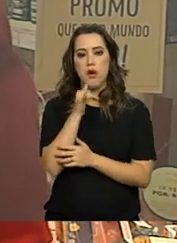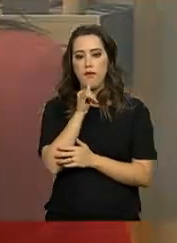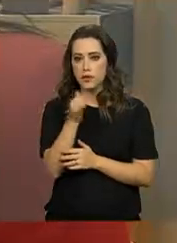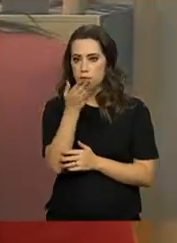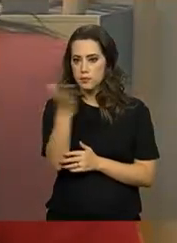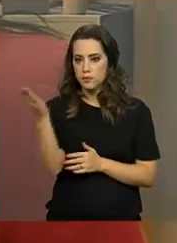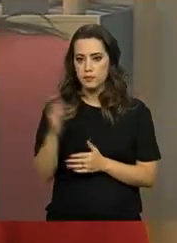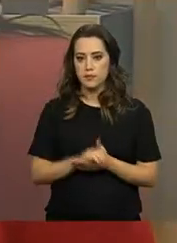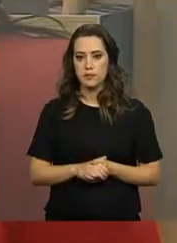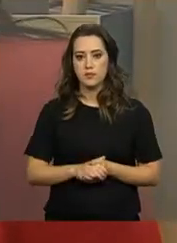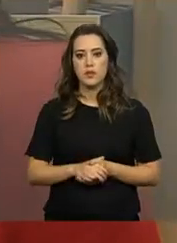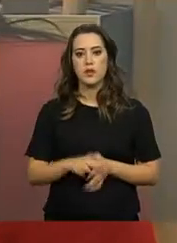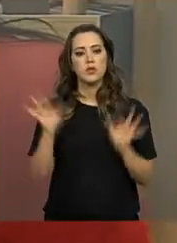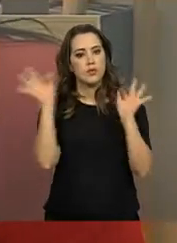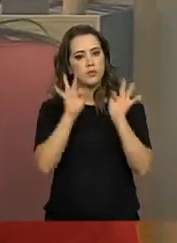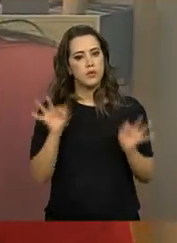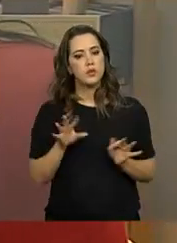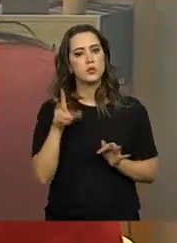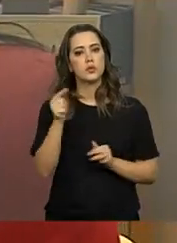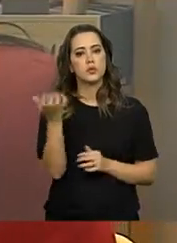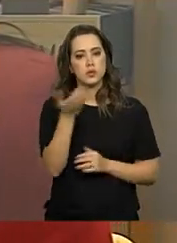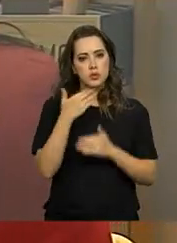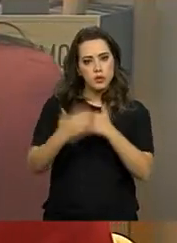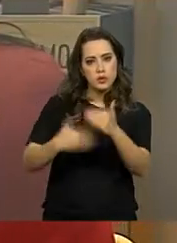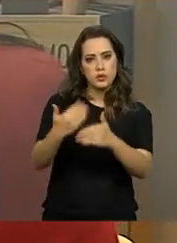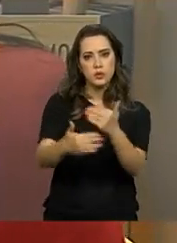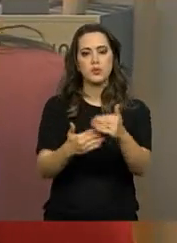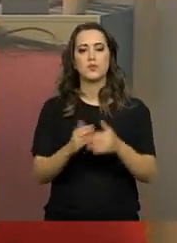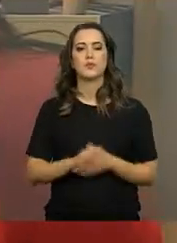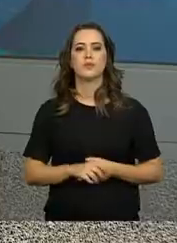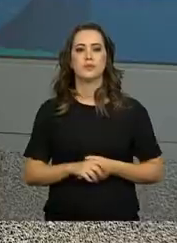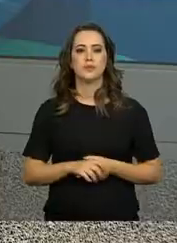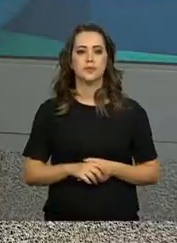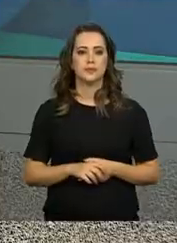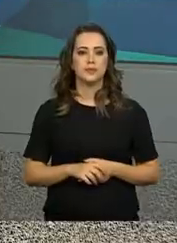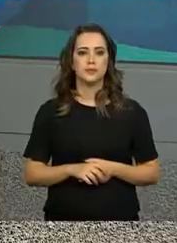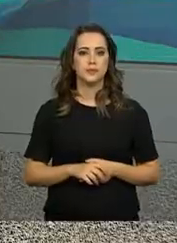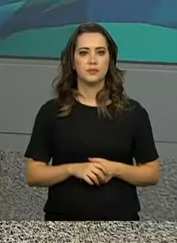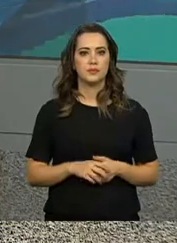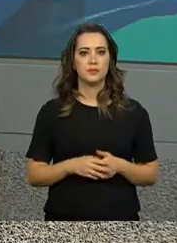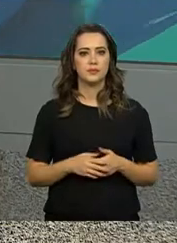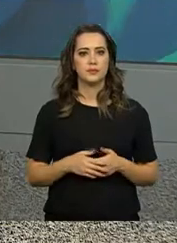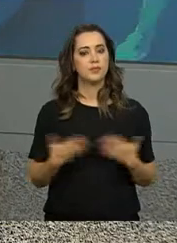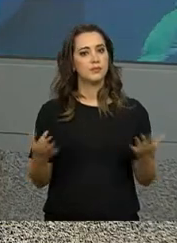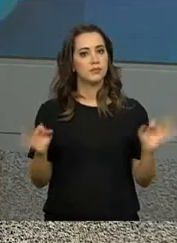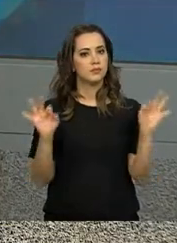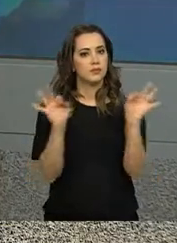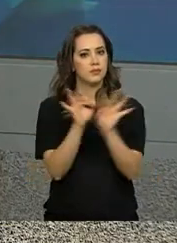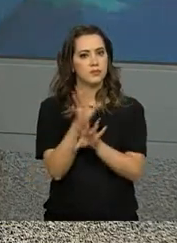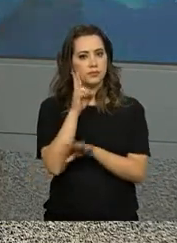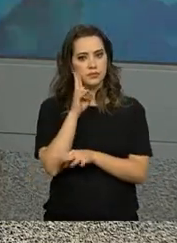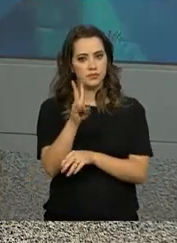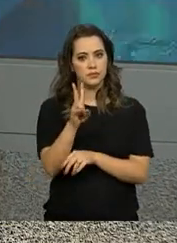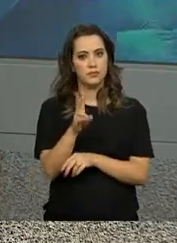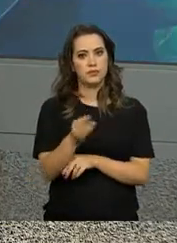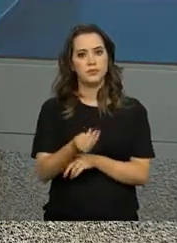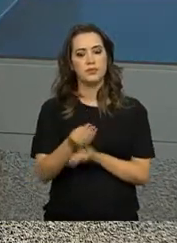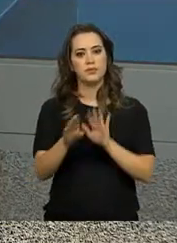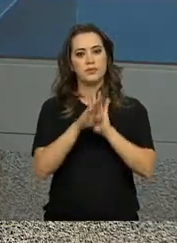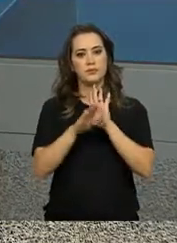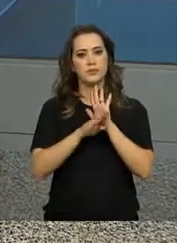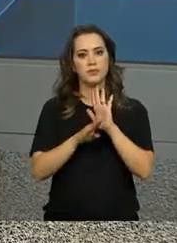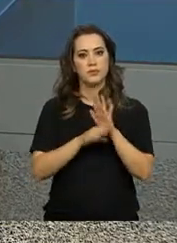recado. Estou satisfeita com todos e pretendo continuar no mercado de franquias. Nós ficamos por aqui. Você acompanha a nossa